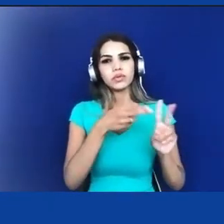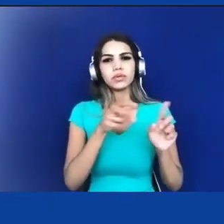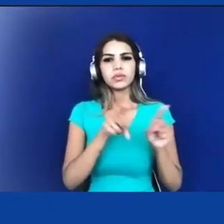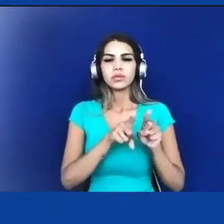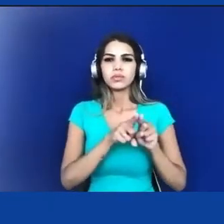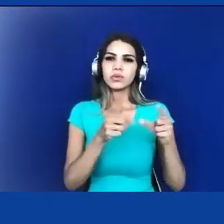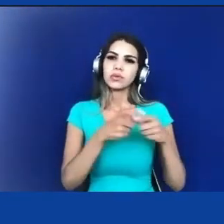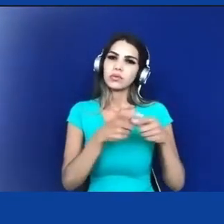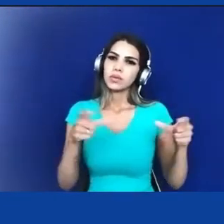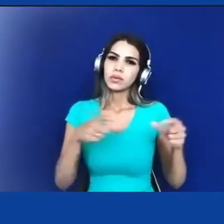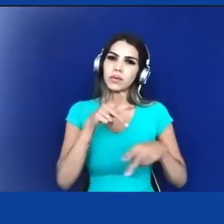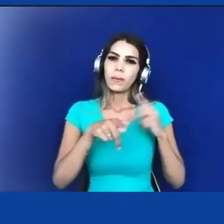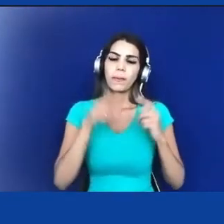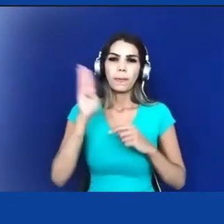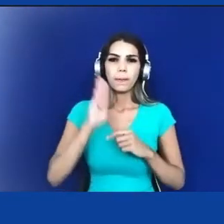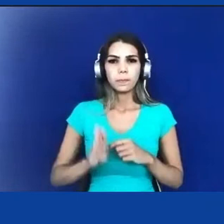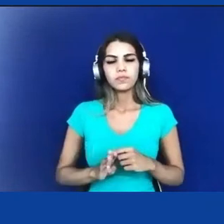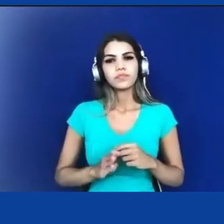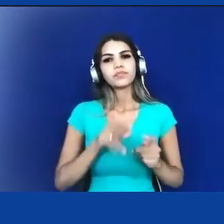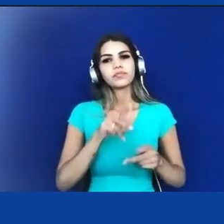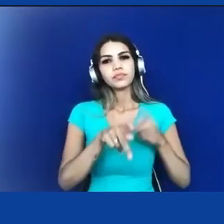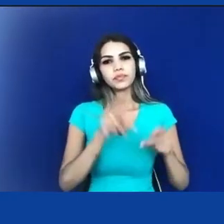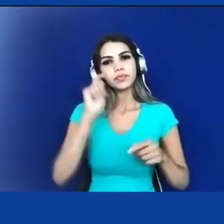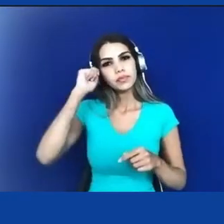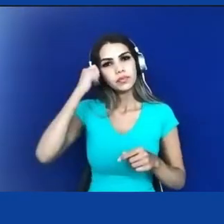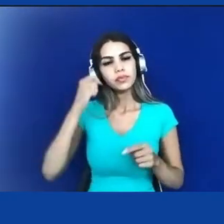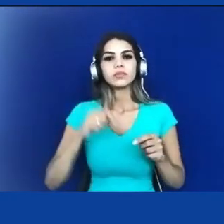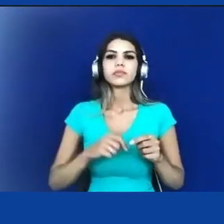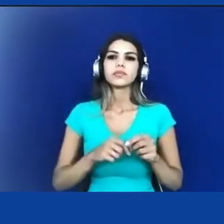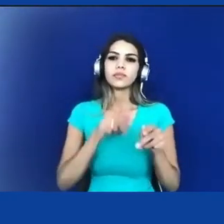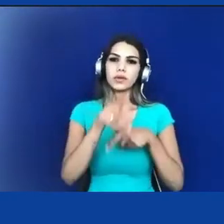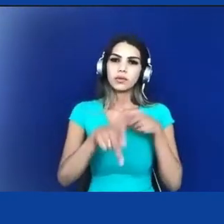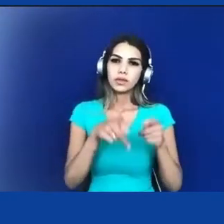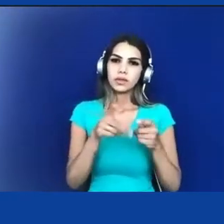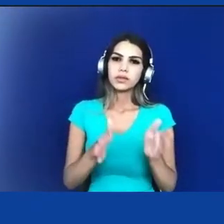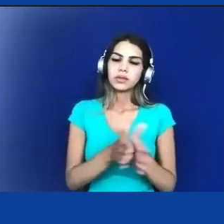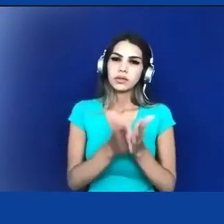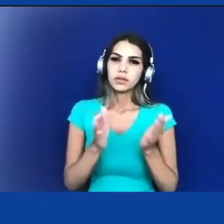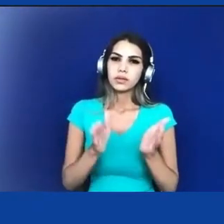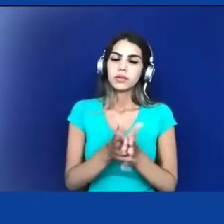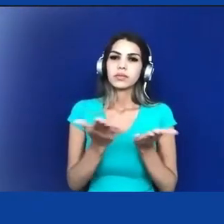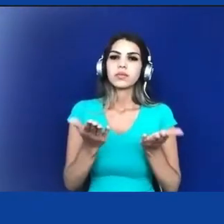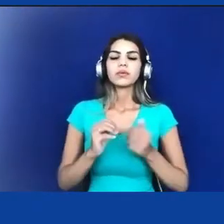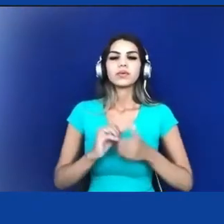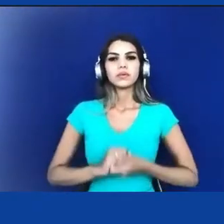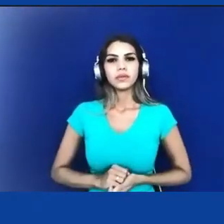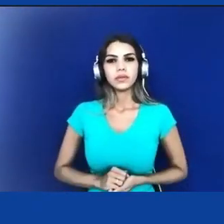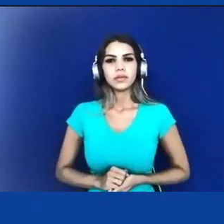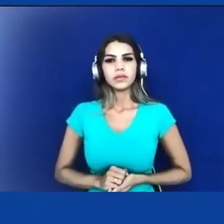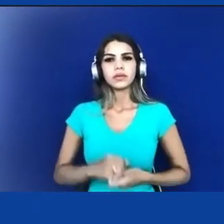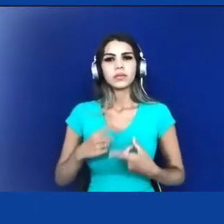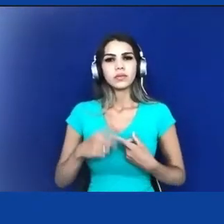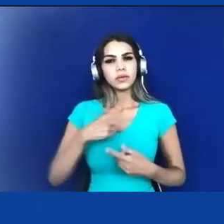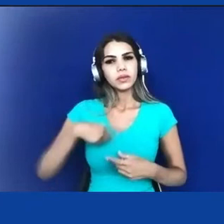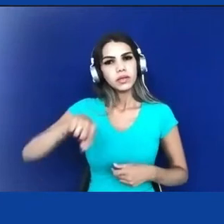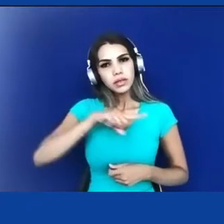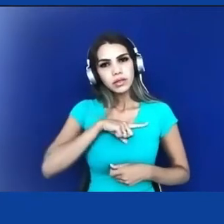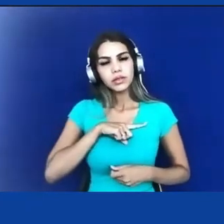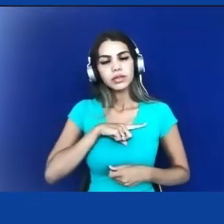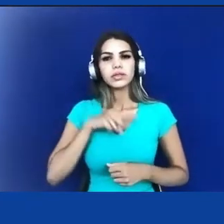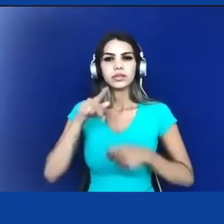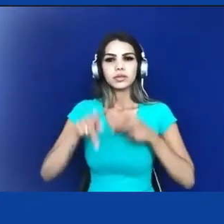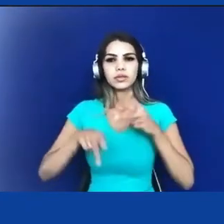negra a população periférica por que que nós enquanto povo legitimamos esse governo